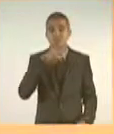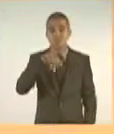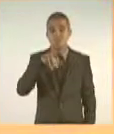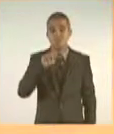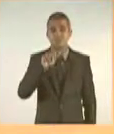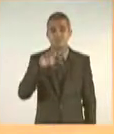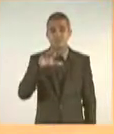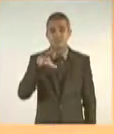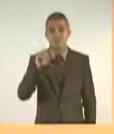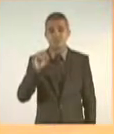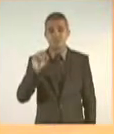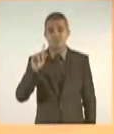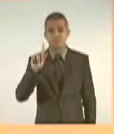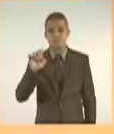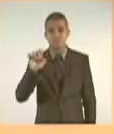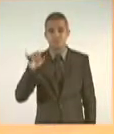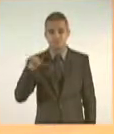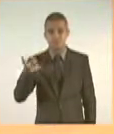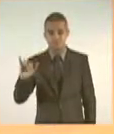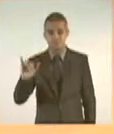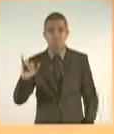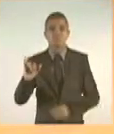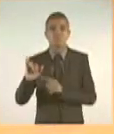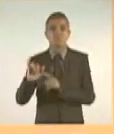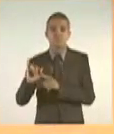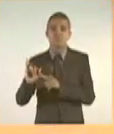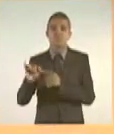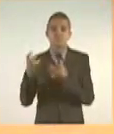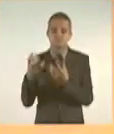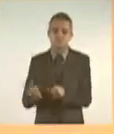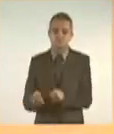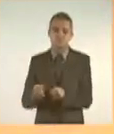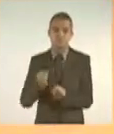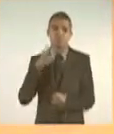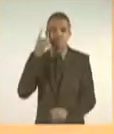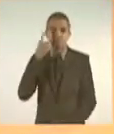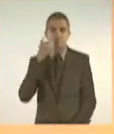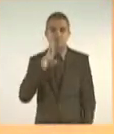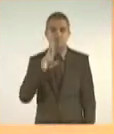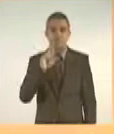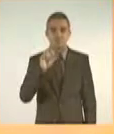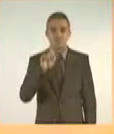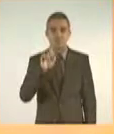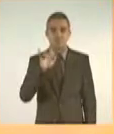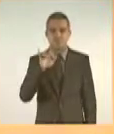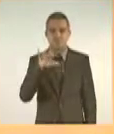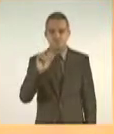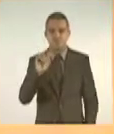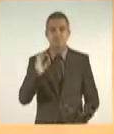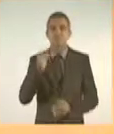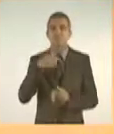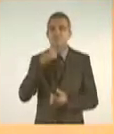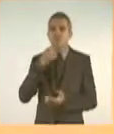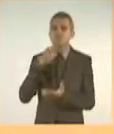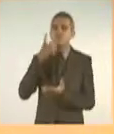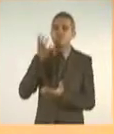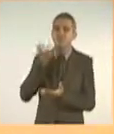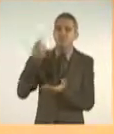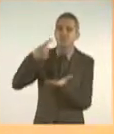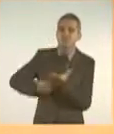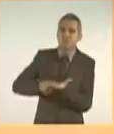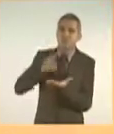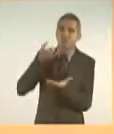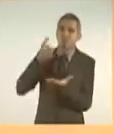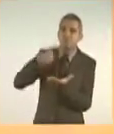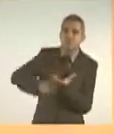o deputado Rogério. O governador, o deputado Rogério, fica tentando marcar, tentando marcar, e